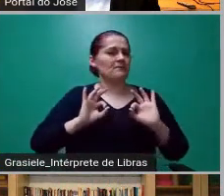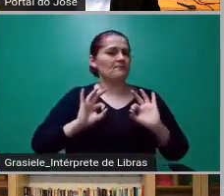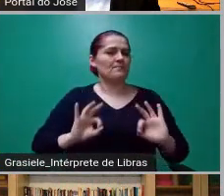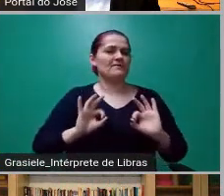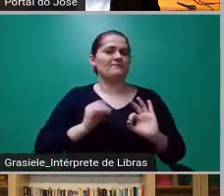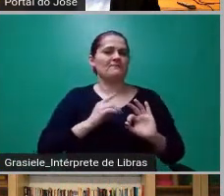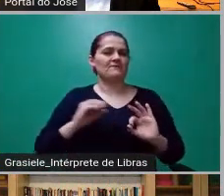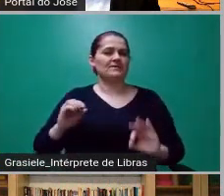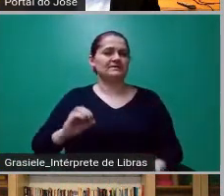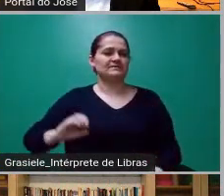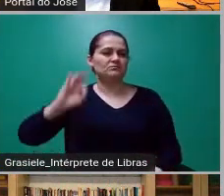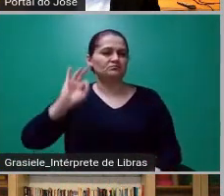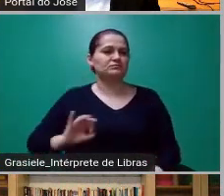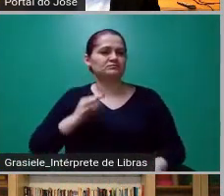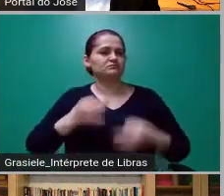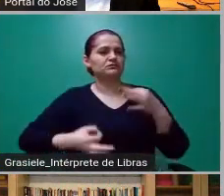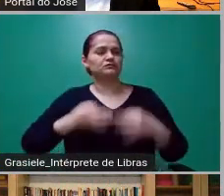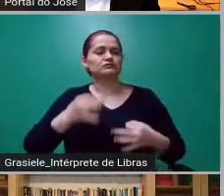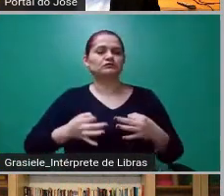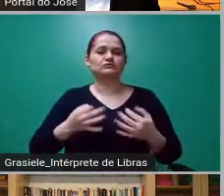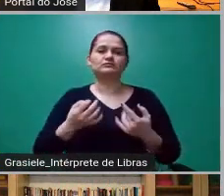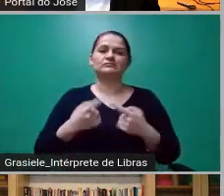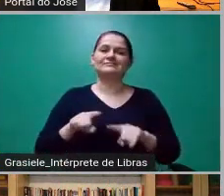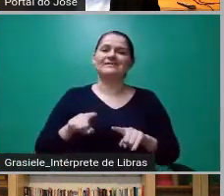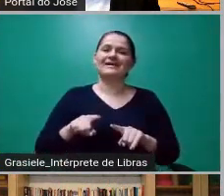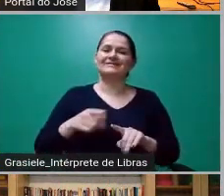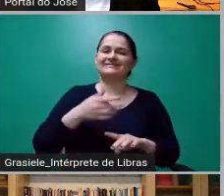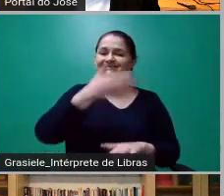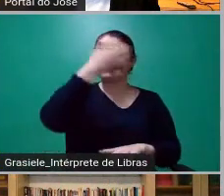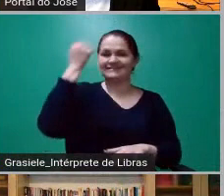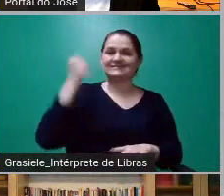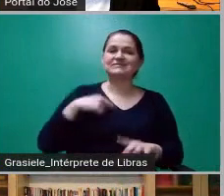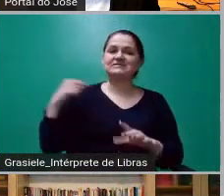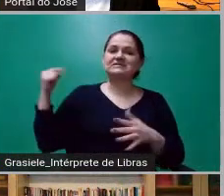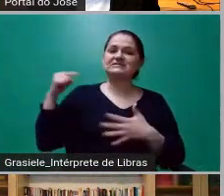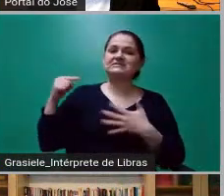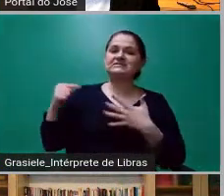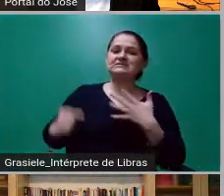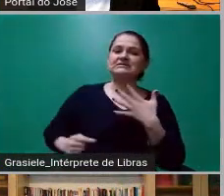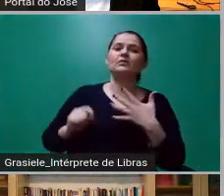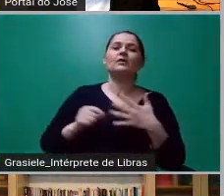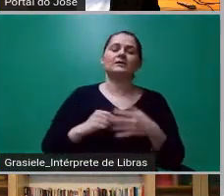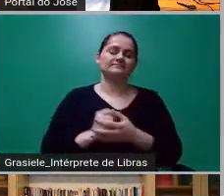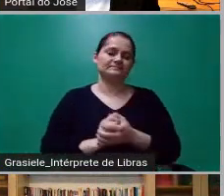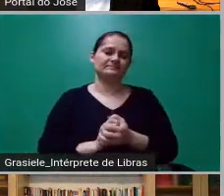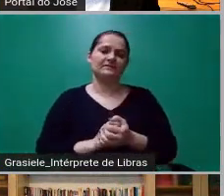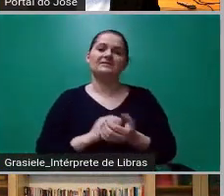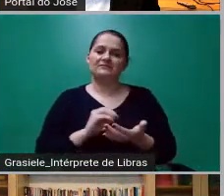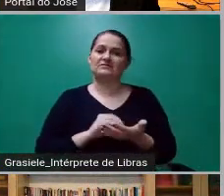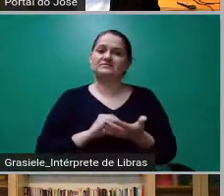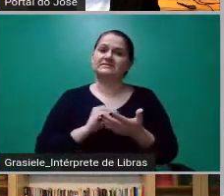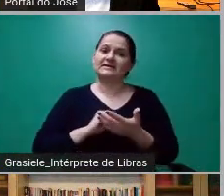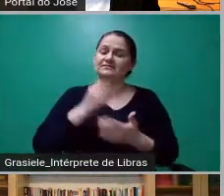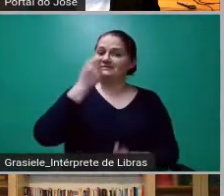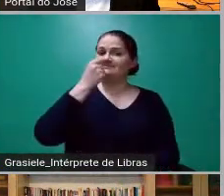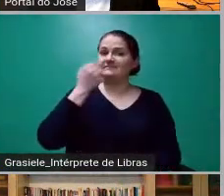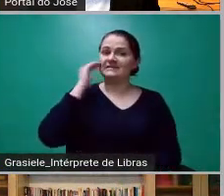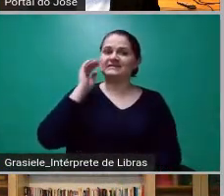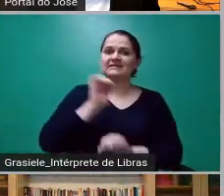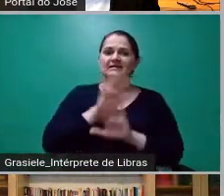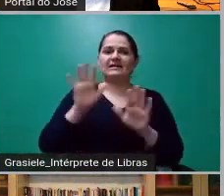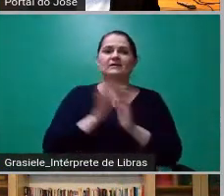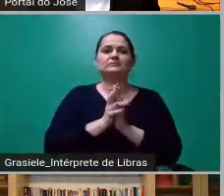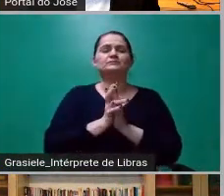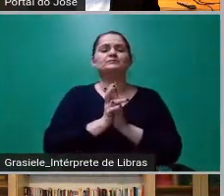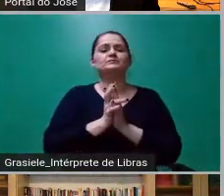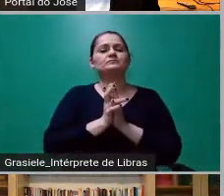direta. Esquecendo que havia outros fatores em questão. E quem primeiro percebeu que a realidade que se impunha